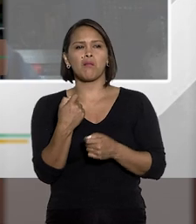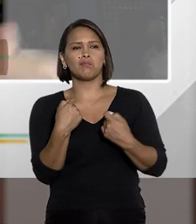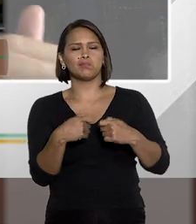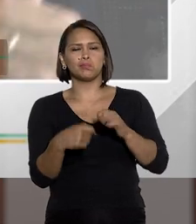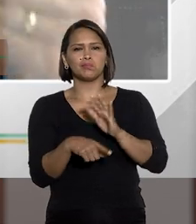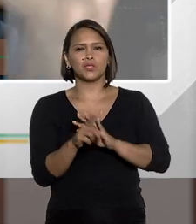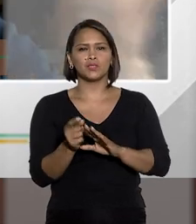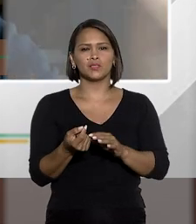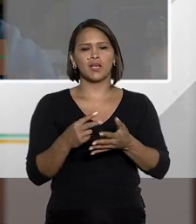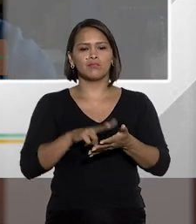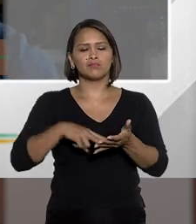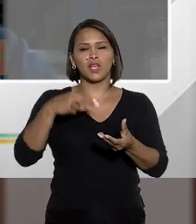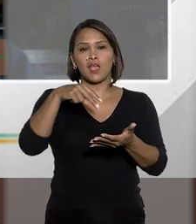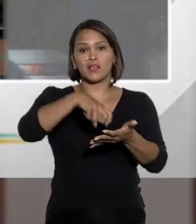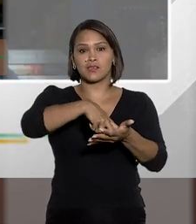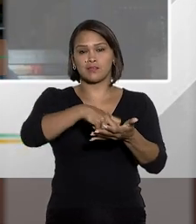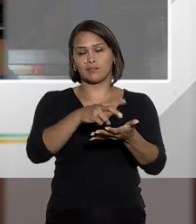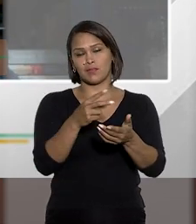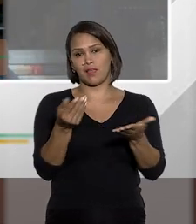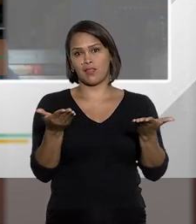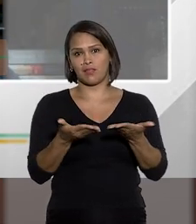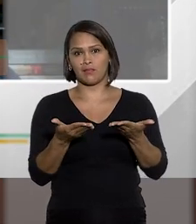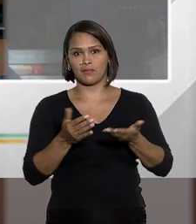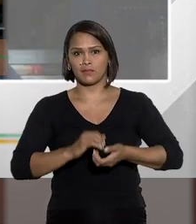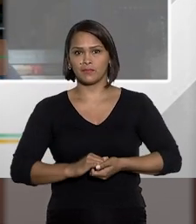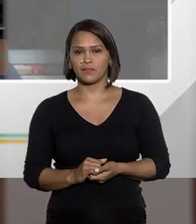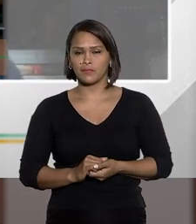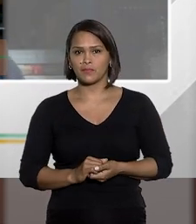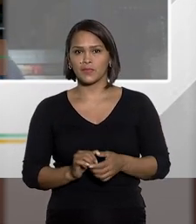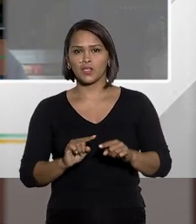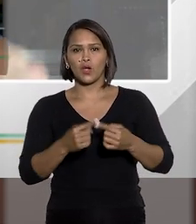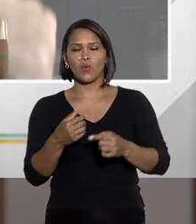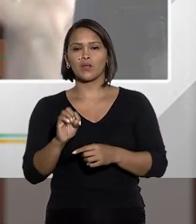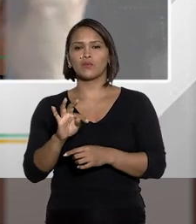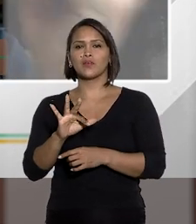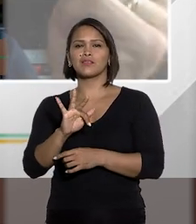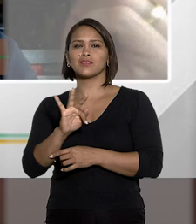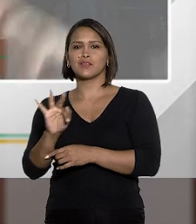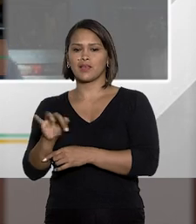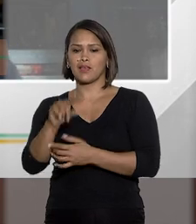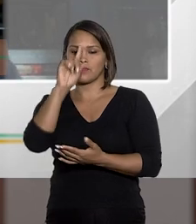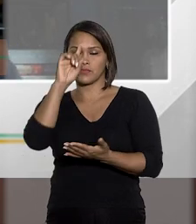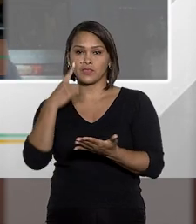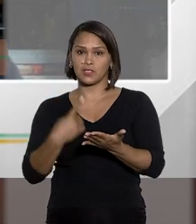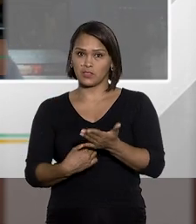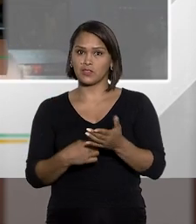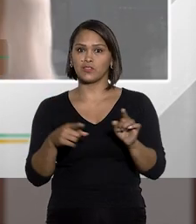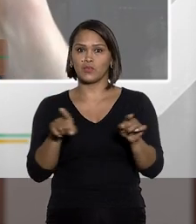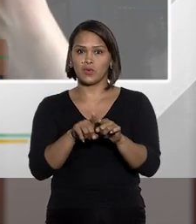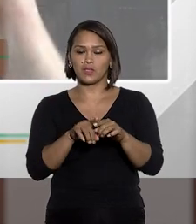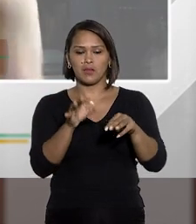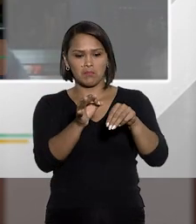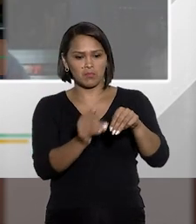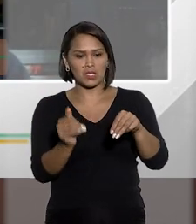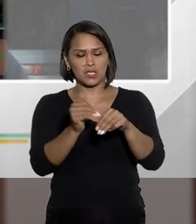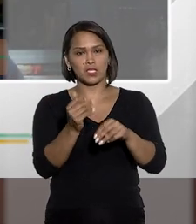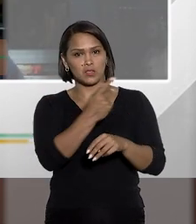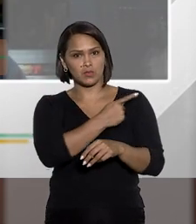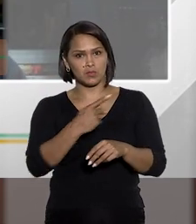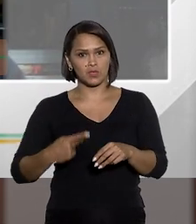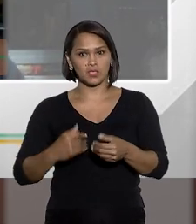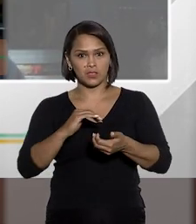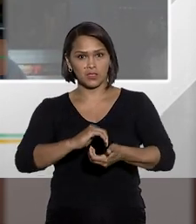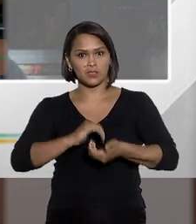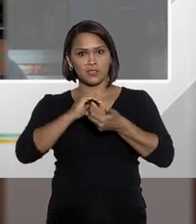podemos executar provisoriamente pena. Quando o Supremo assim decidiu, inclusive o ministro